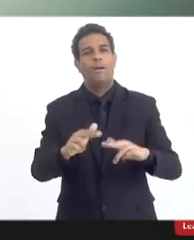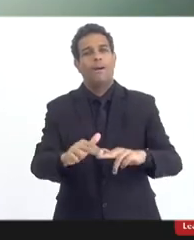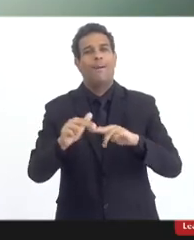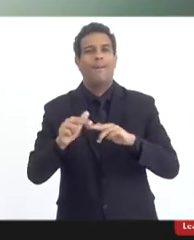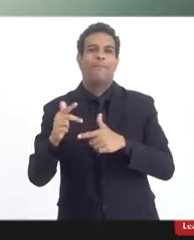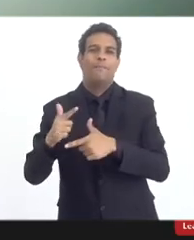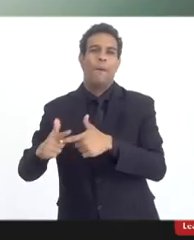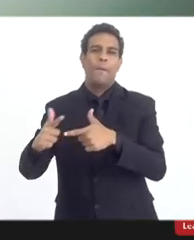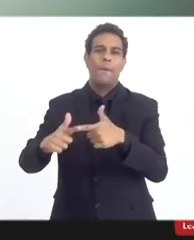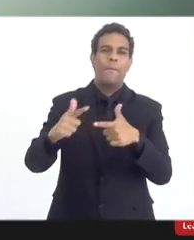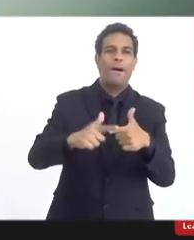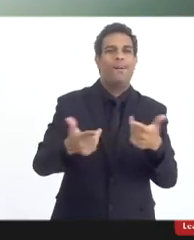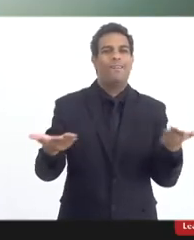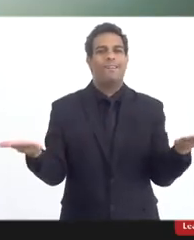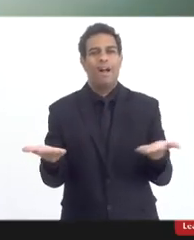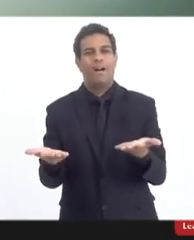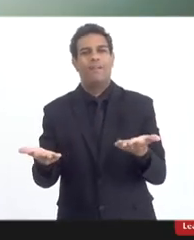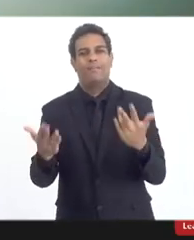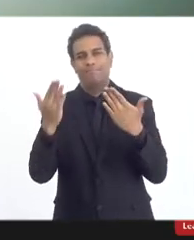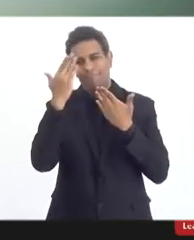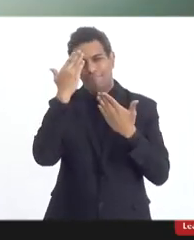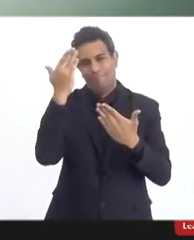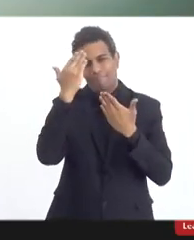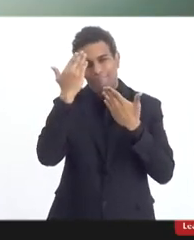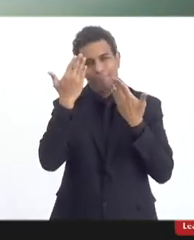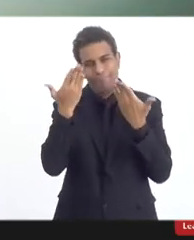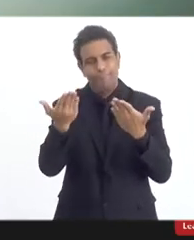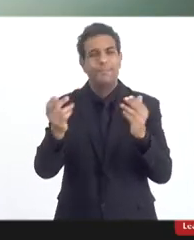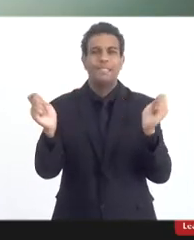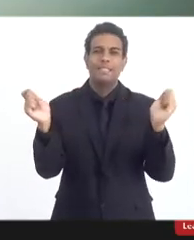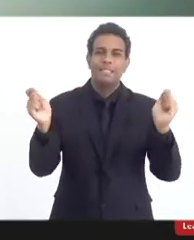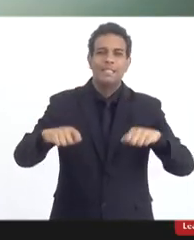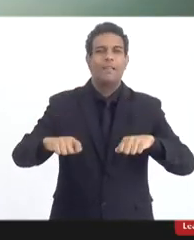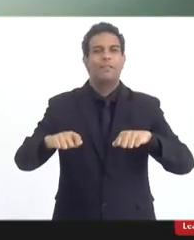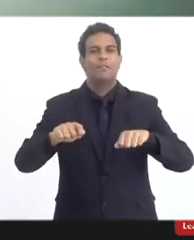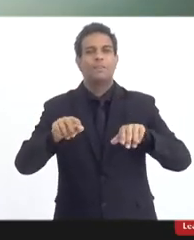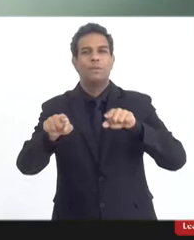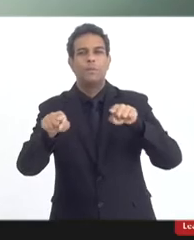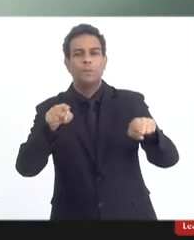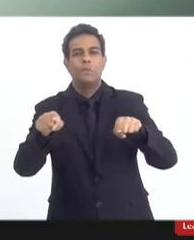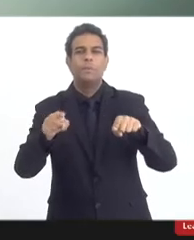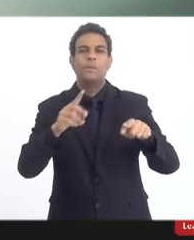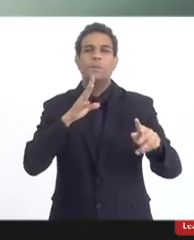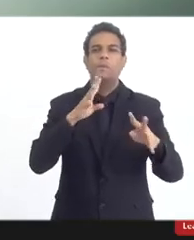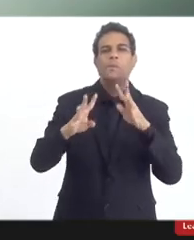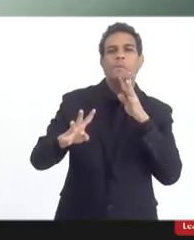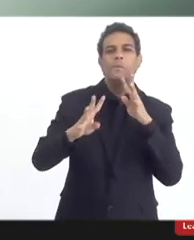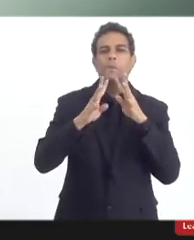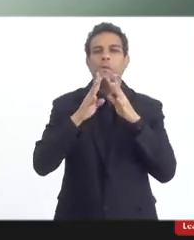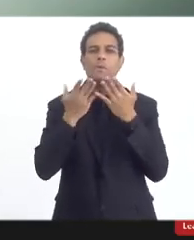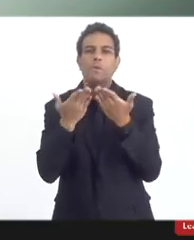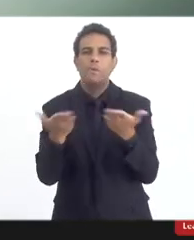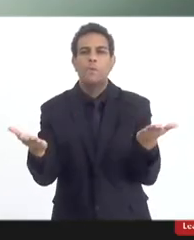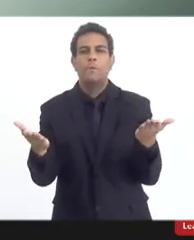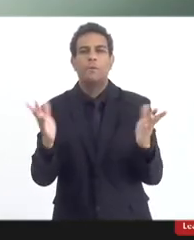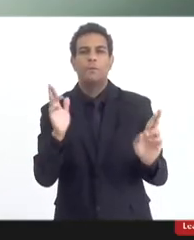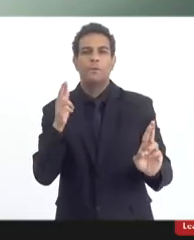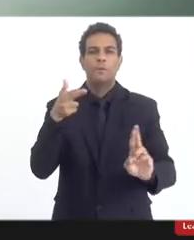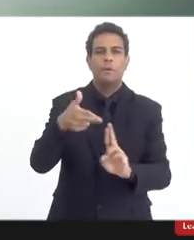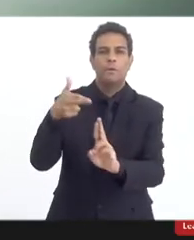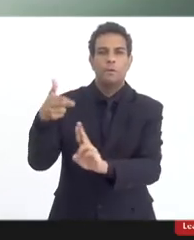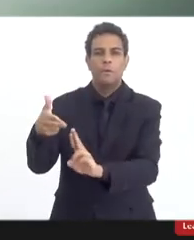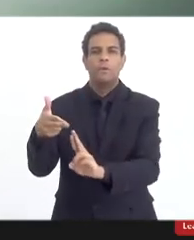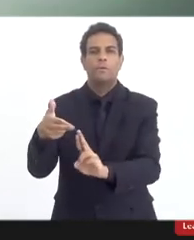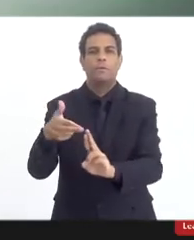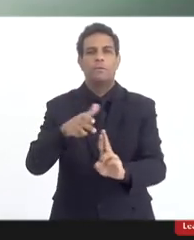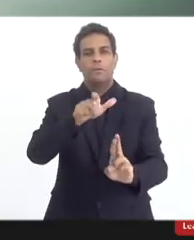problemas da internet, mas agradecendo a possibilidade de lhe ouvir e sempre dizendo, de fazer referência aqui à fala